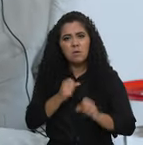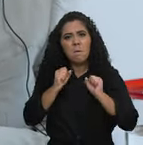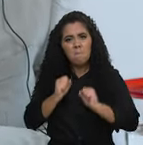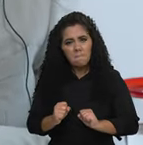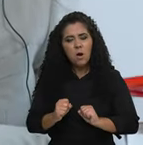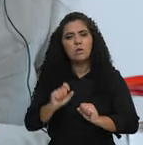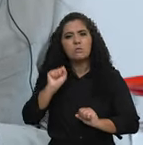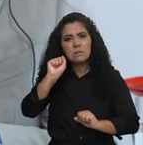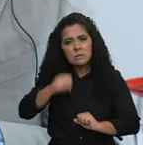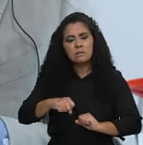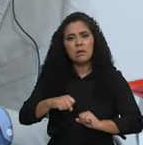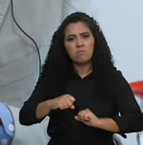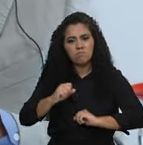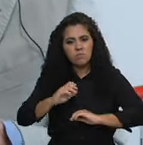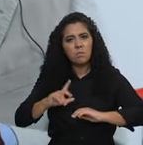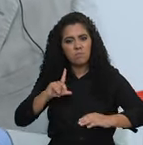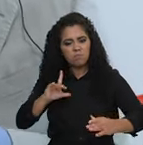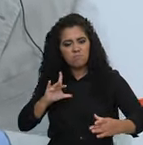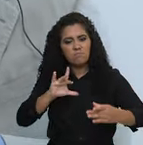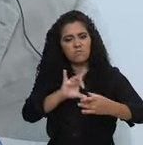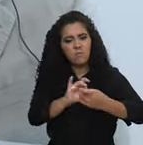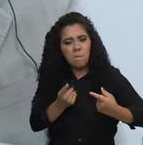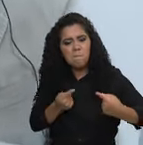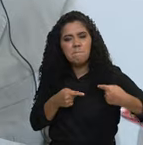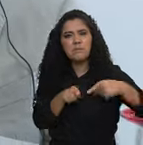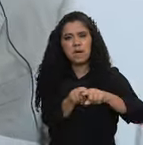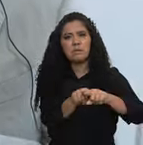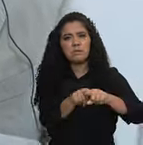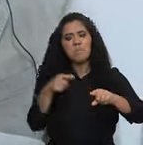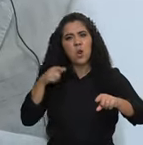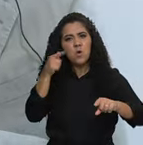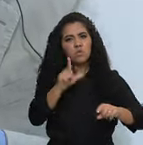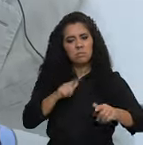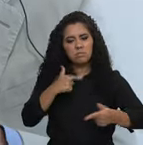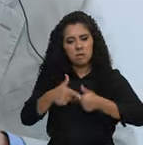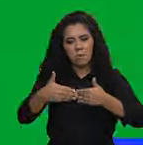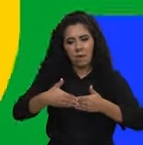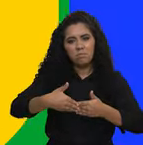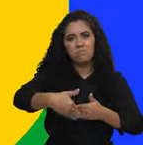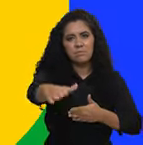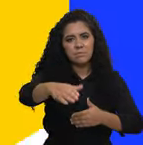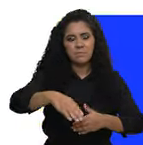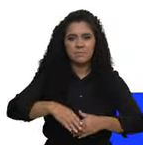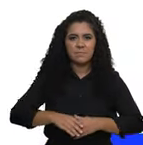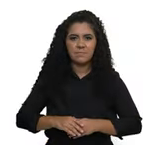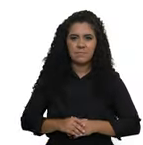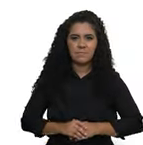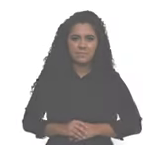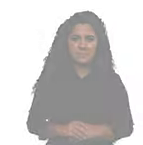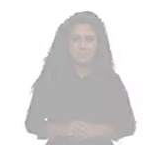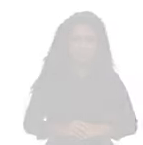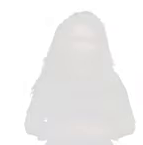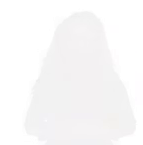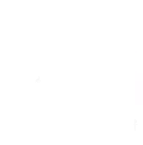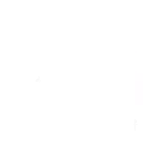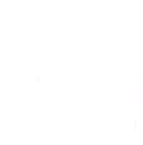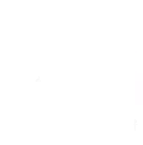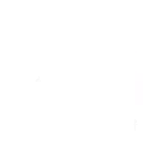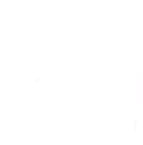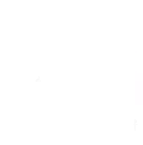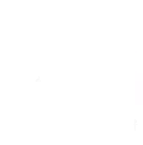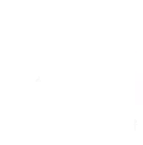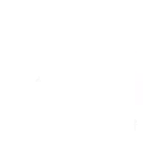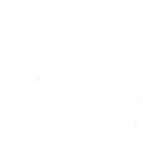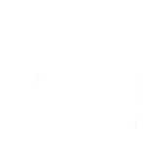parceria para que gente trabalhe daqui pra frente. um não não isso